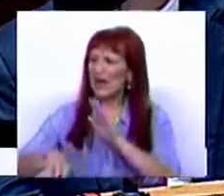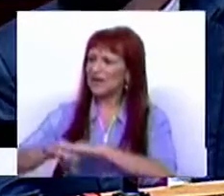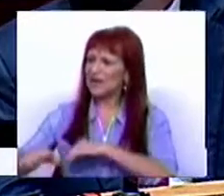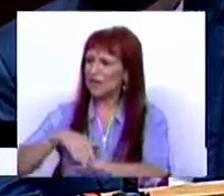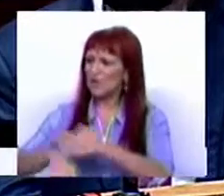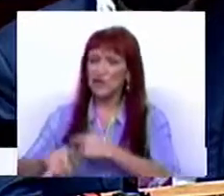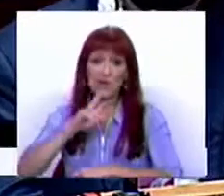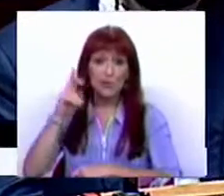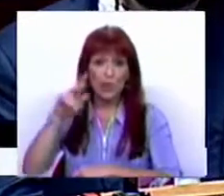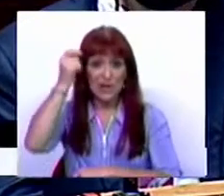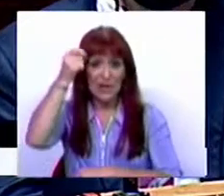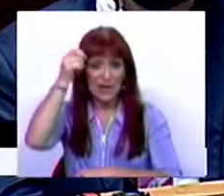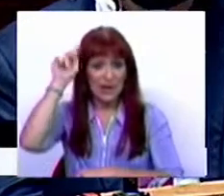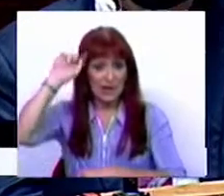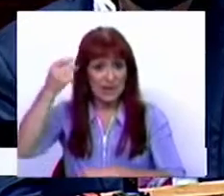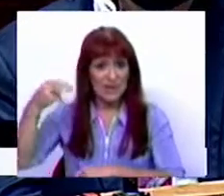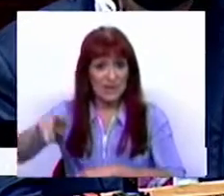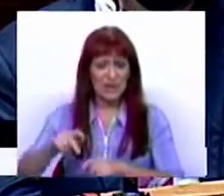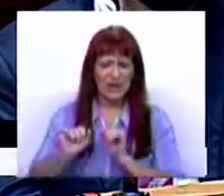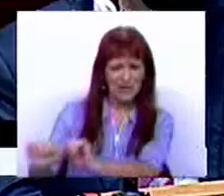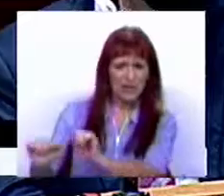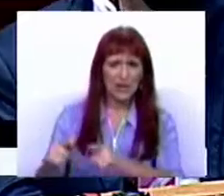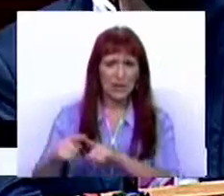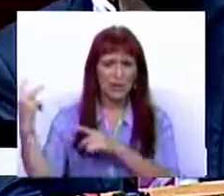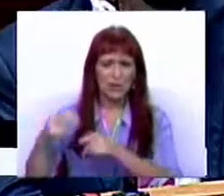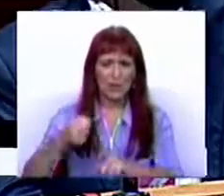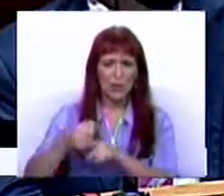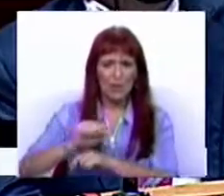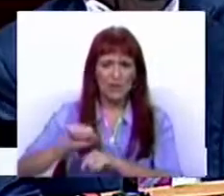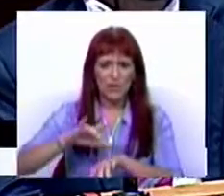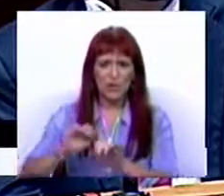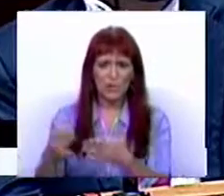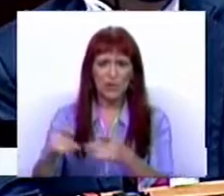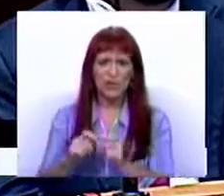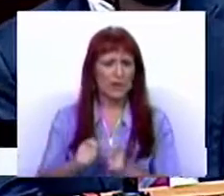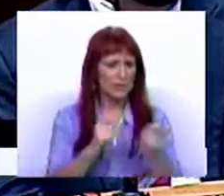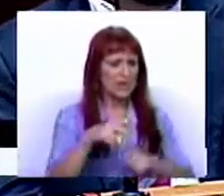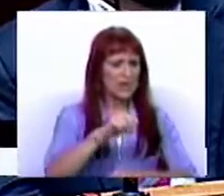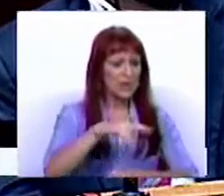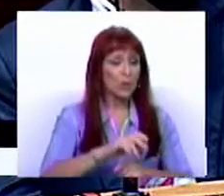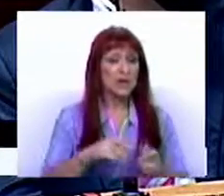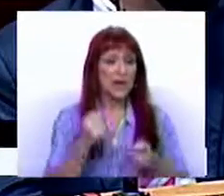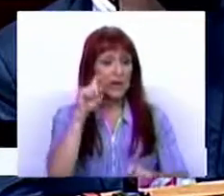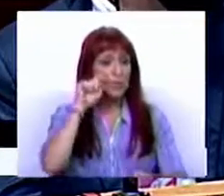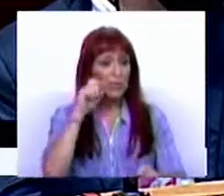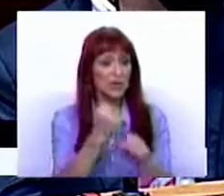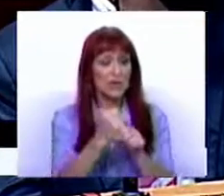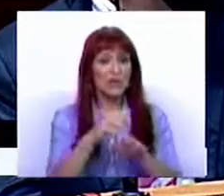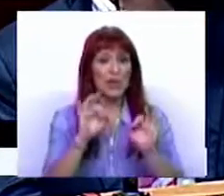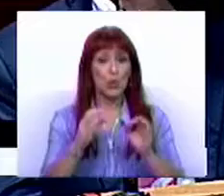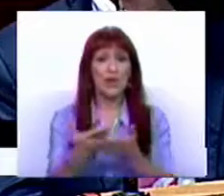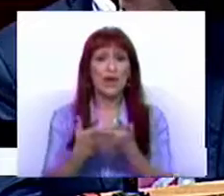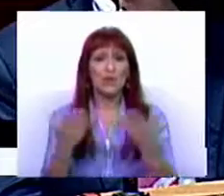direita fez na resposta anterior à crise. Que rejeita a austeridade, que combate a pandemia, investindo no SNS, que protege o emprego e cuida da